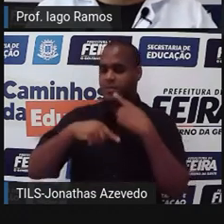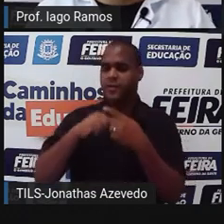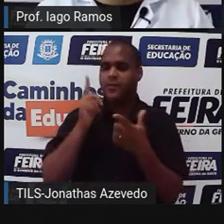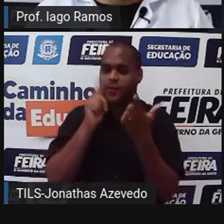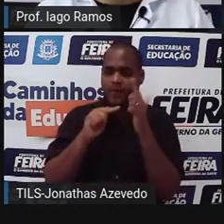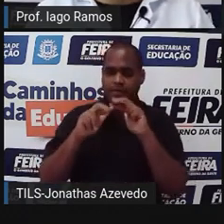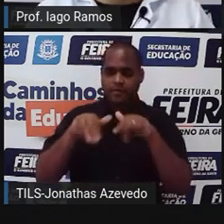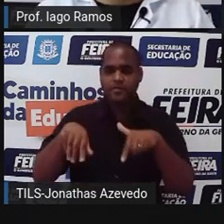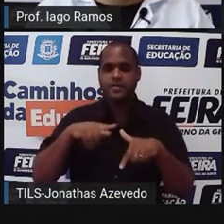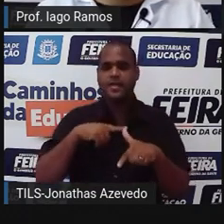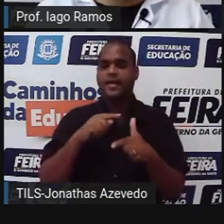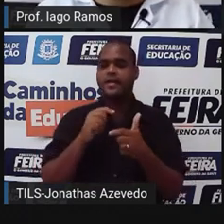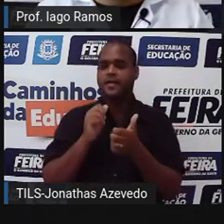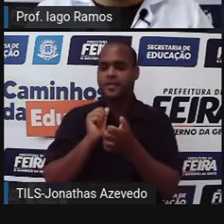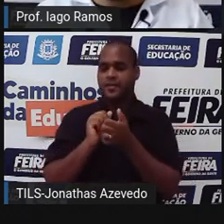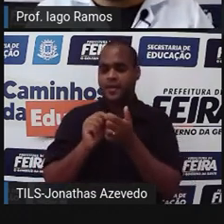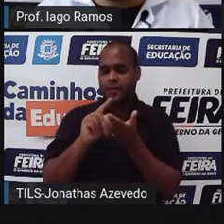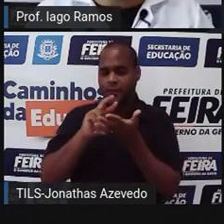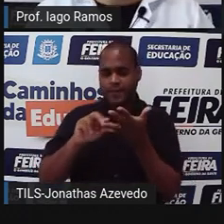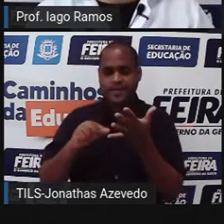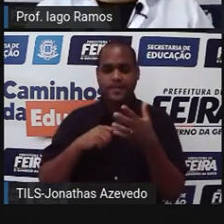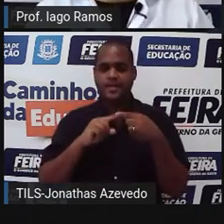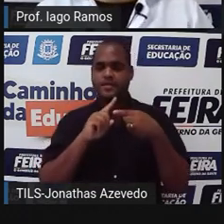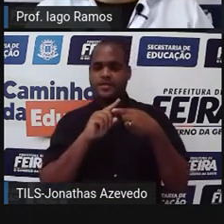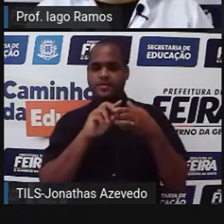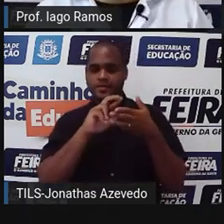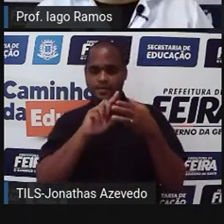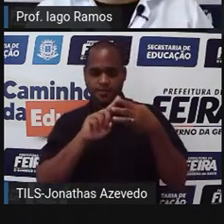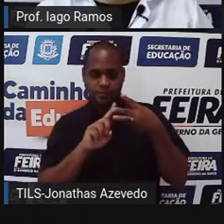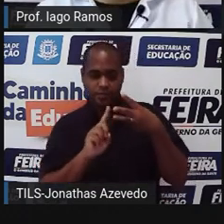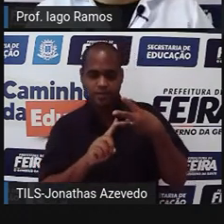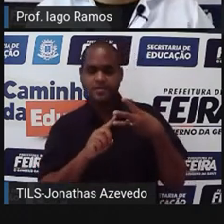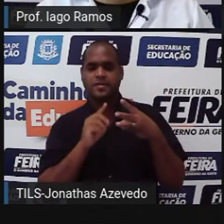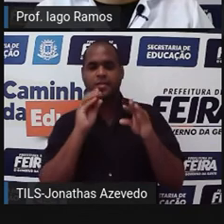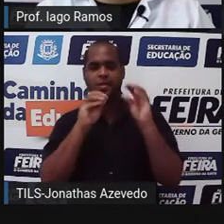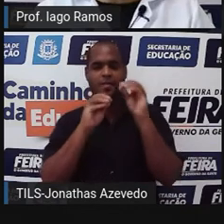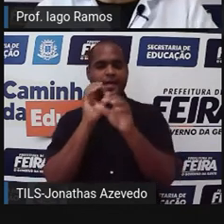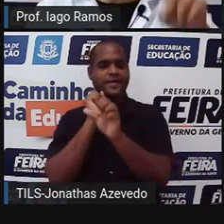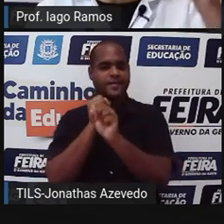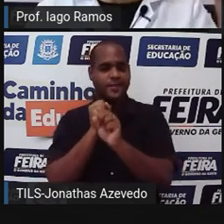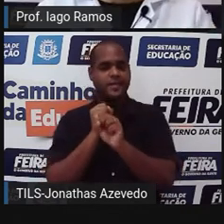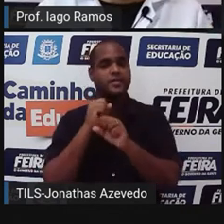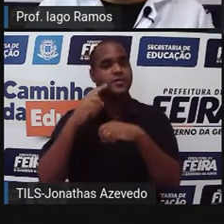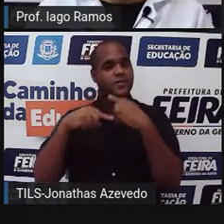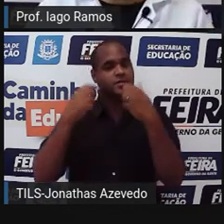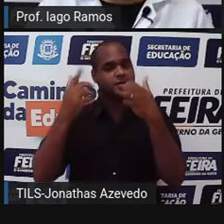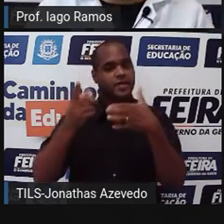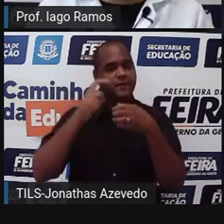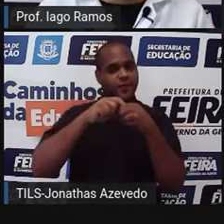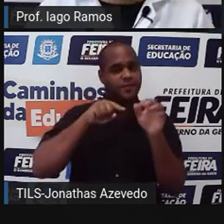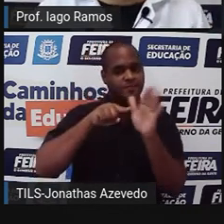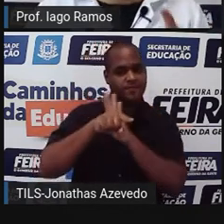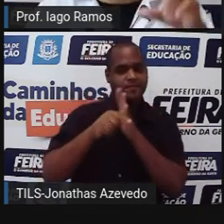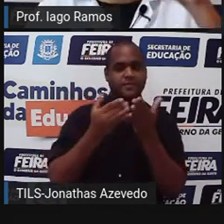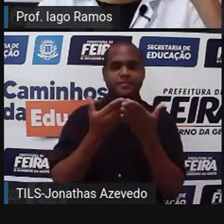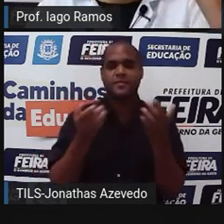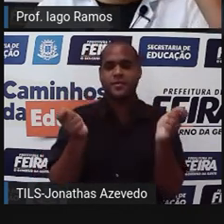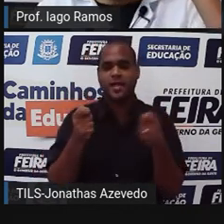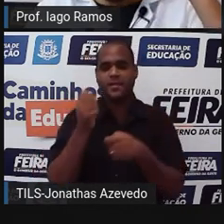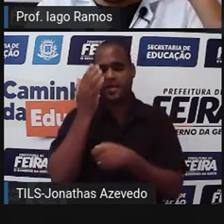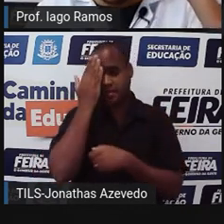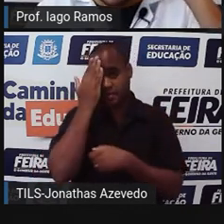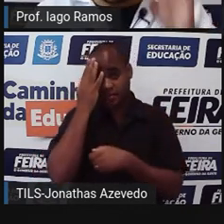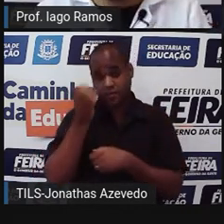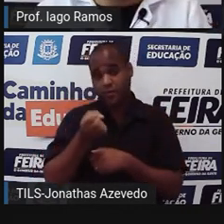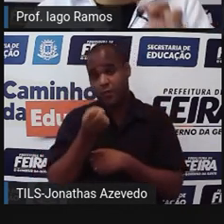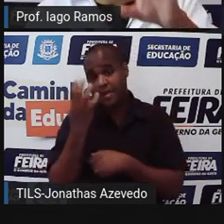preencher esses espaços com as quantidades certas, a gente vai voltar para aquelas perguntas, pra saber quantos